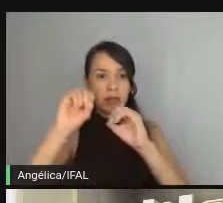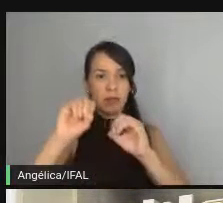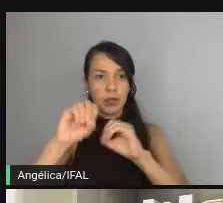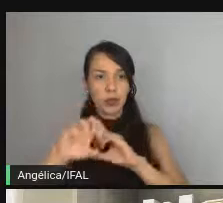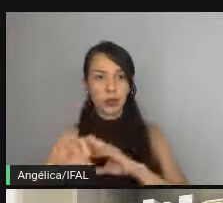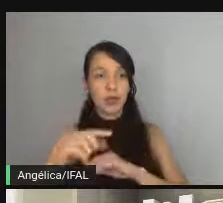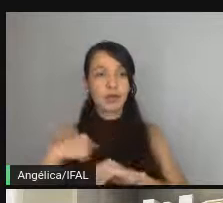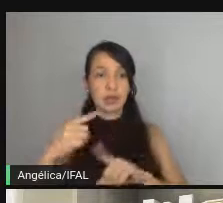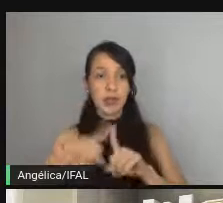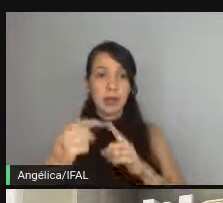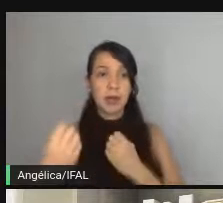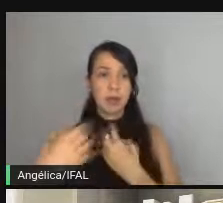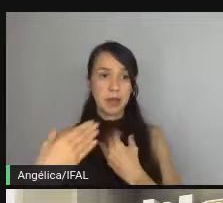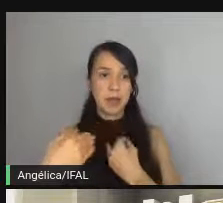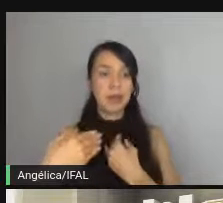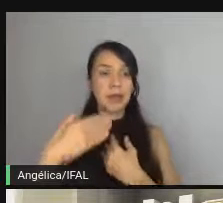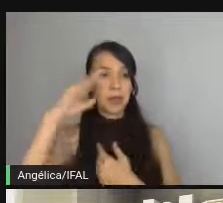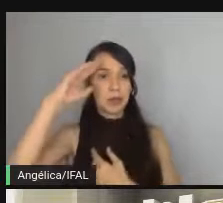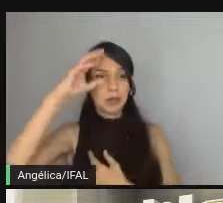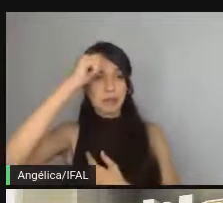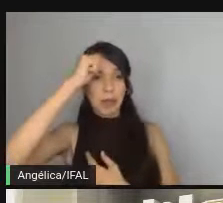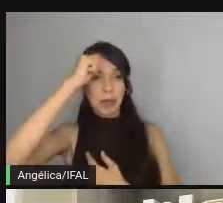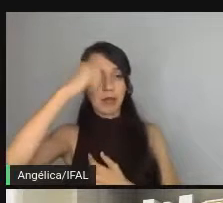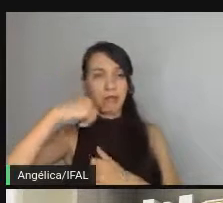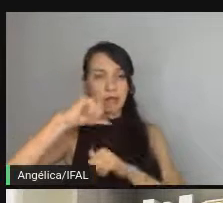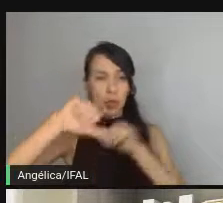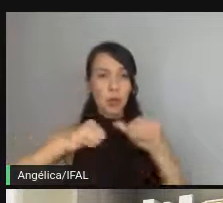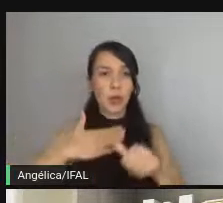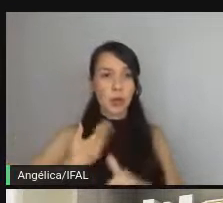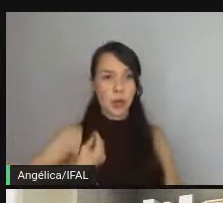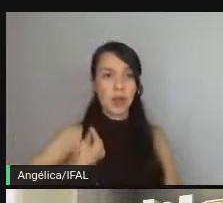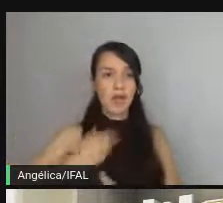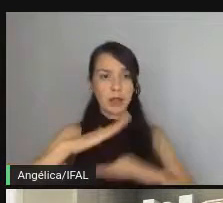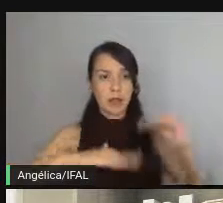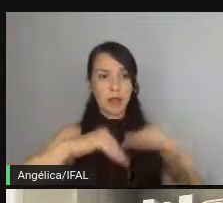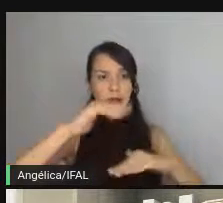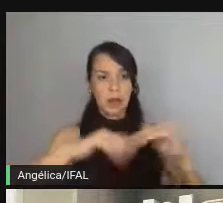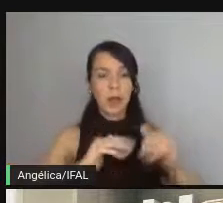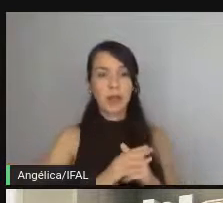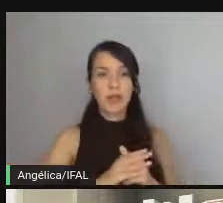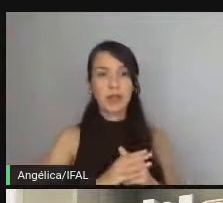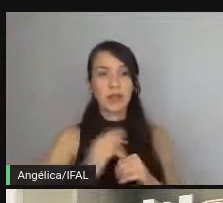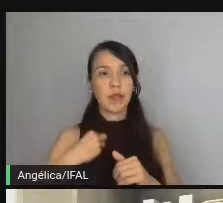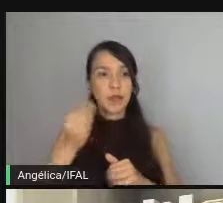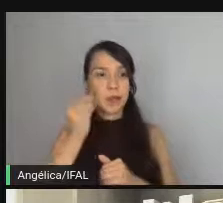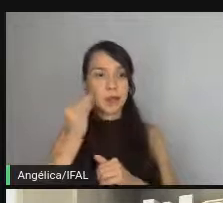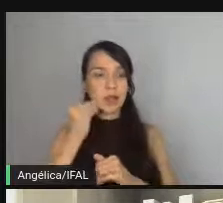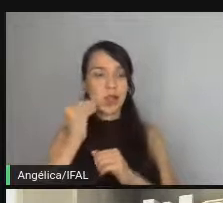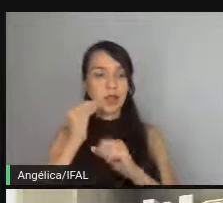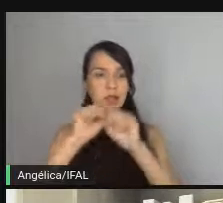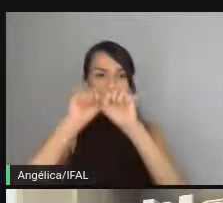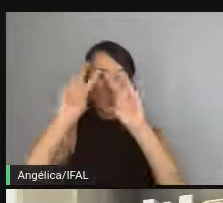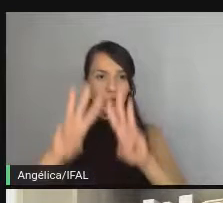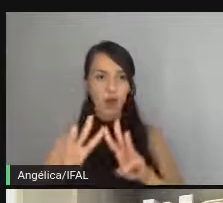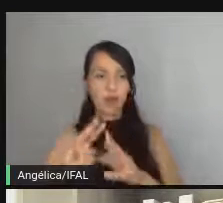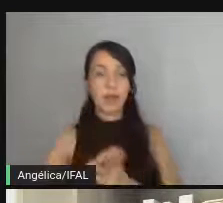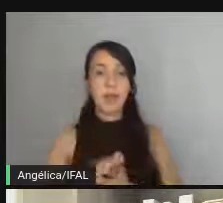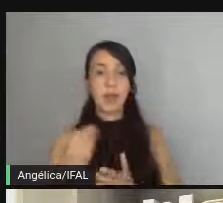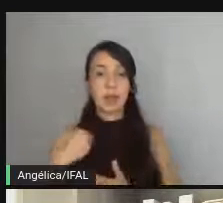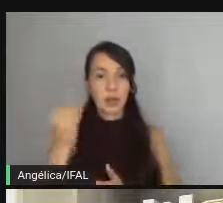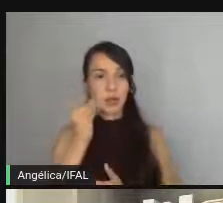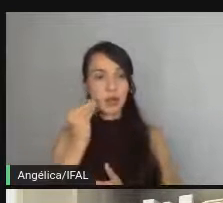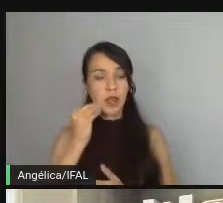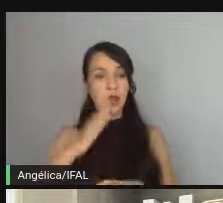me ajudou a mudar a minha vida profissionalmente de certa forma né que foram os testes de software com os testes eu acabei